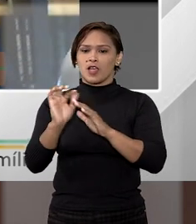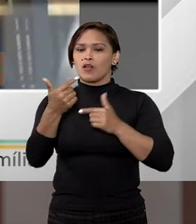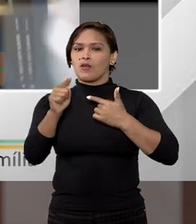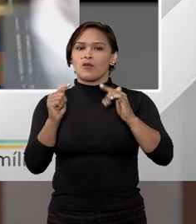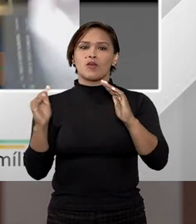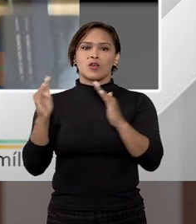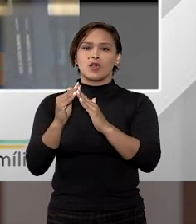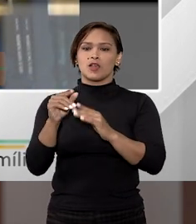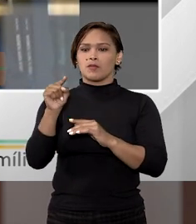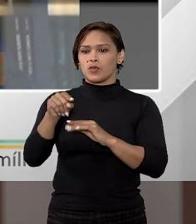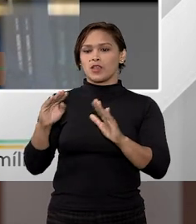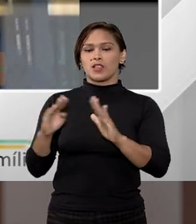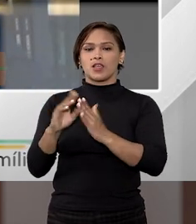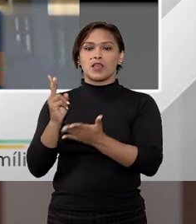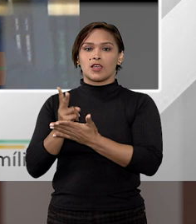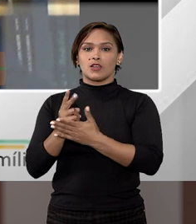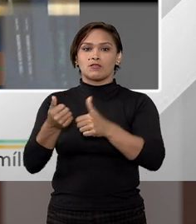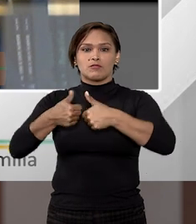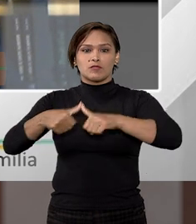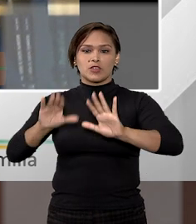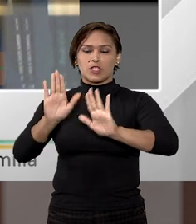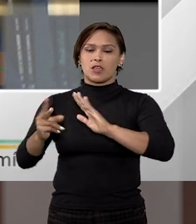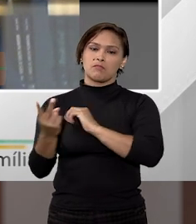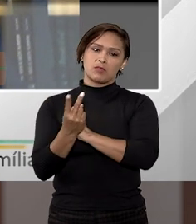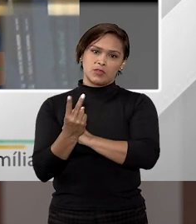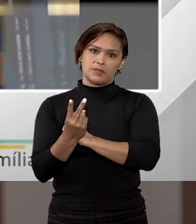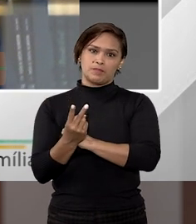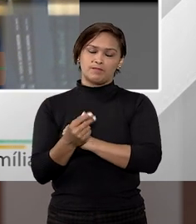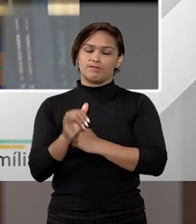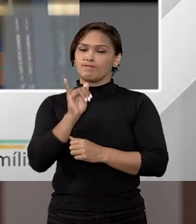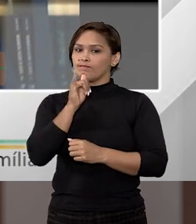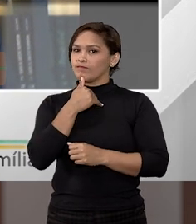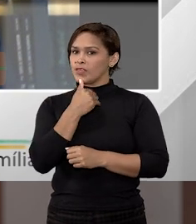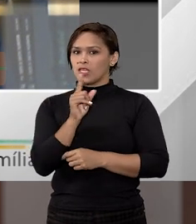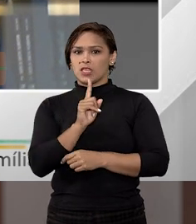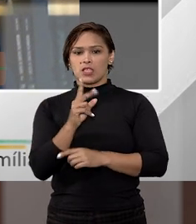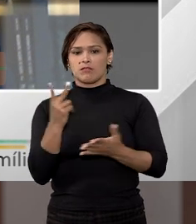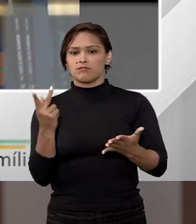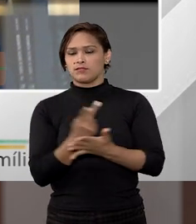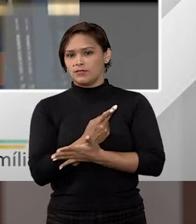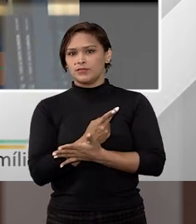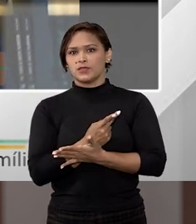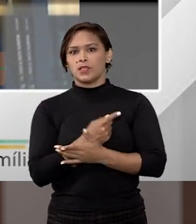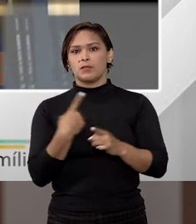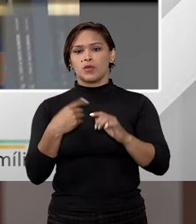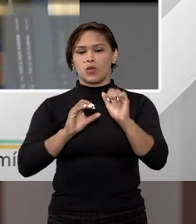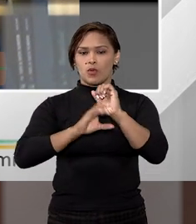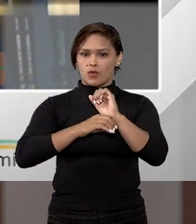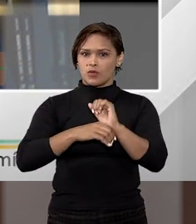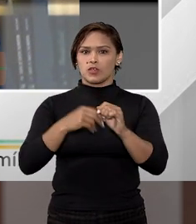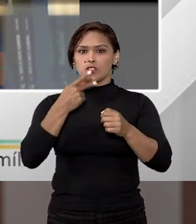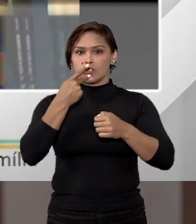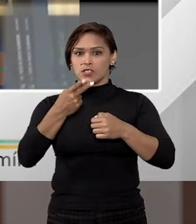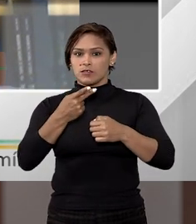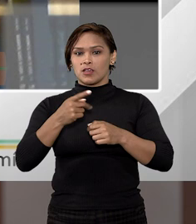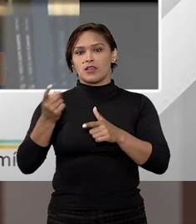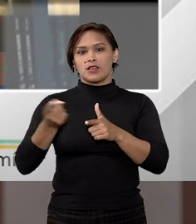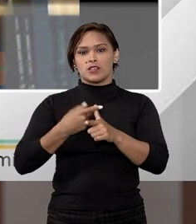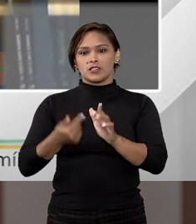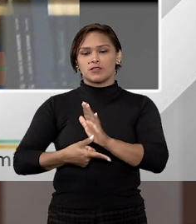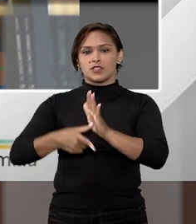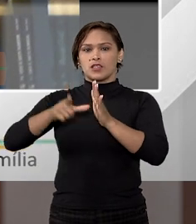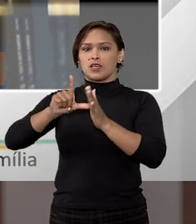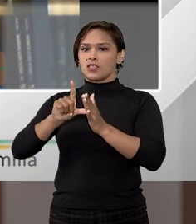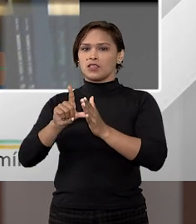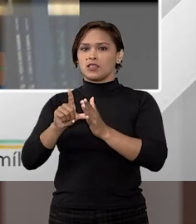outro imóvel que eu tenho porque é lá que eu quero ficar e eu quero que aquele seja protegido. Infelizmente, isso não vai funcionar, porque o Código Civil fala que as dívidas